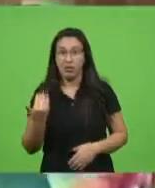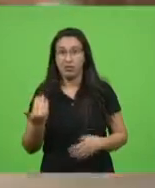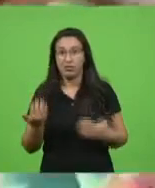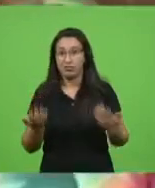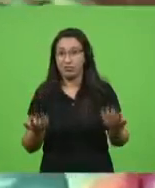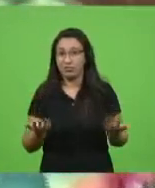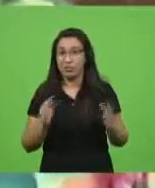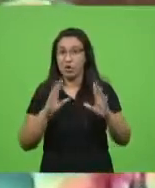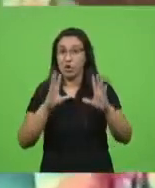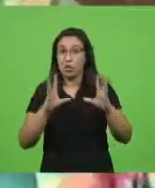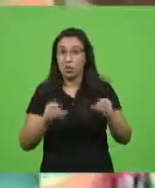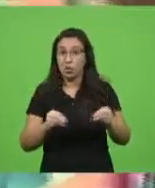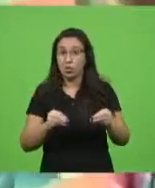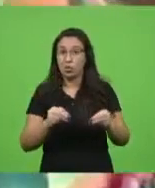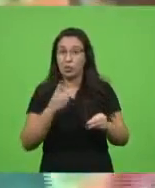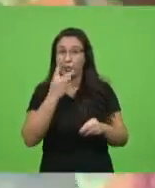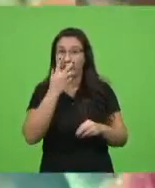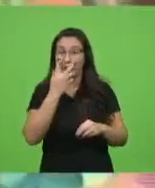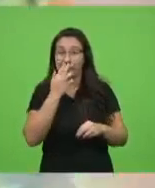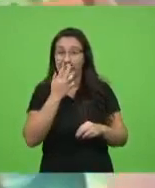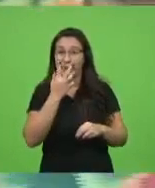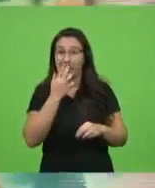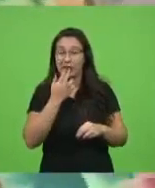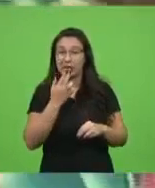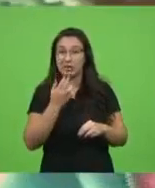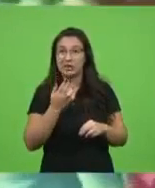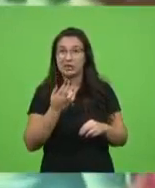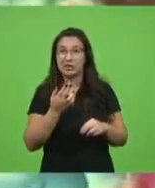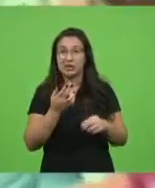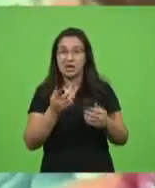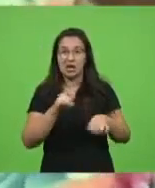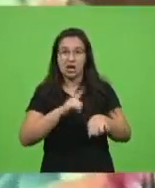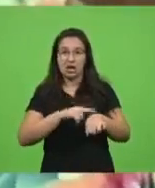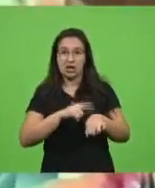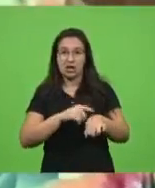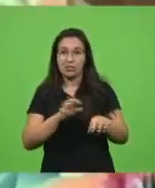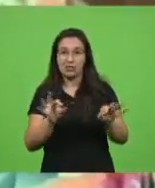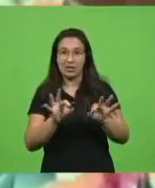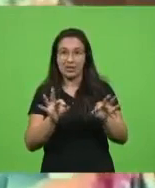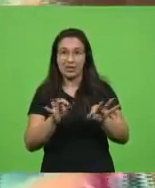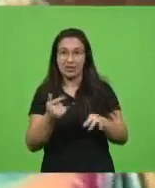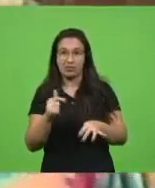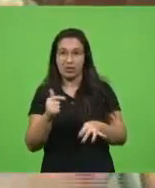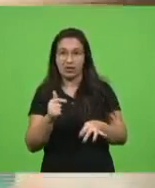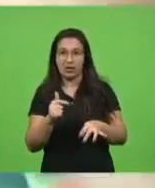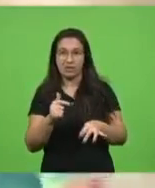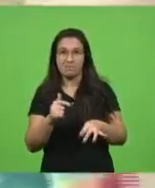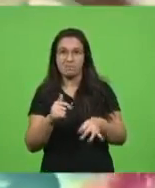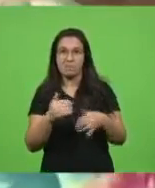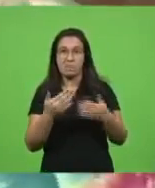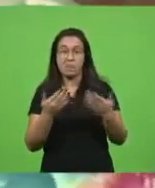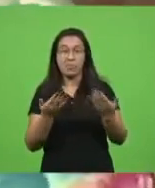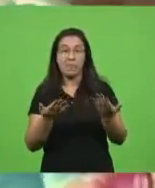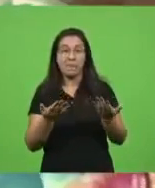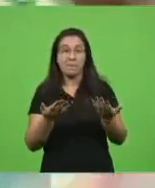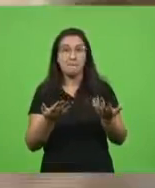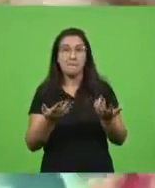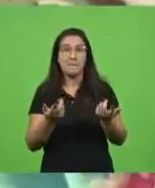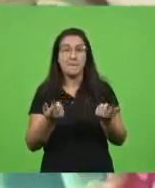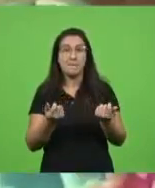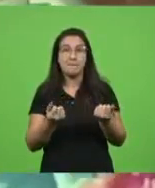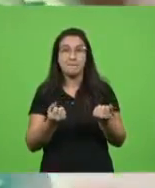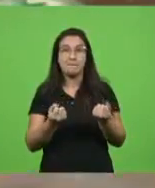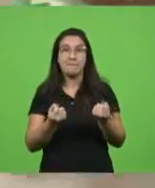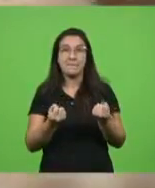tudo e não foi porque não tinha, não tinha, não tinha tempo, não tinha hora para fazer isso. Certo? Então, fizeram o